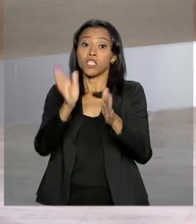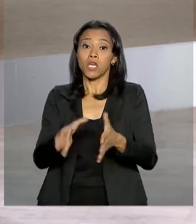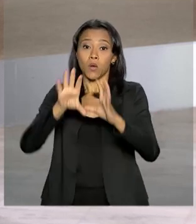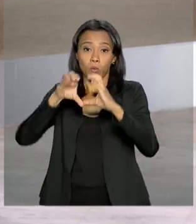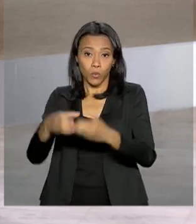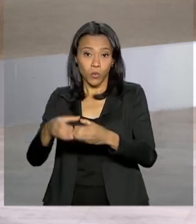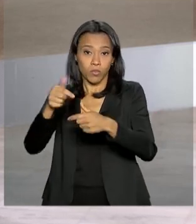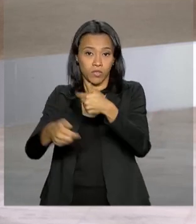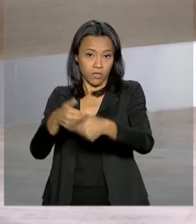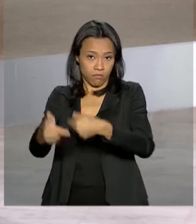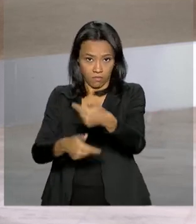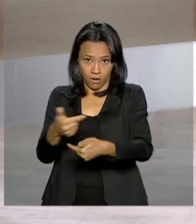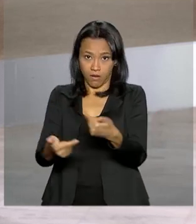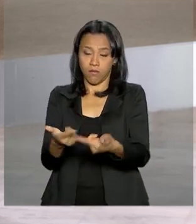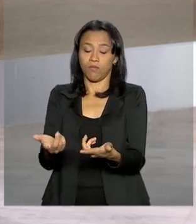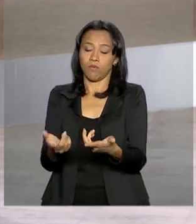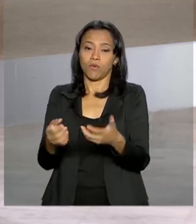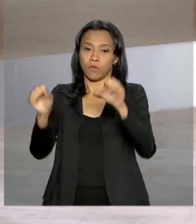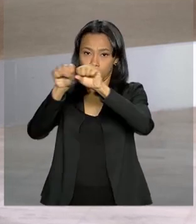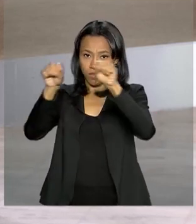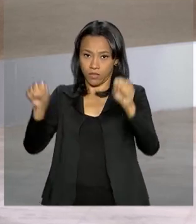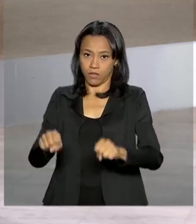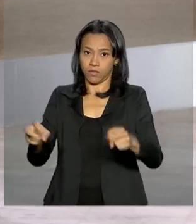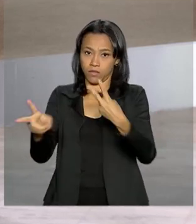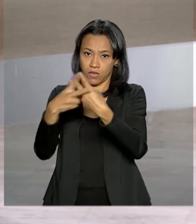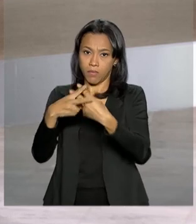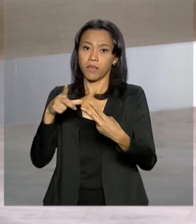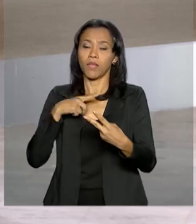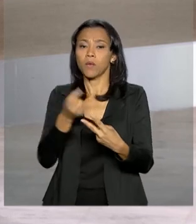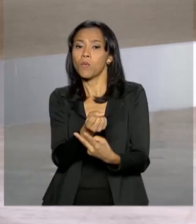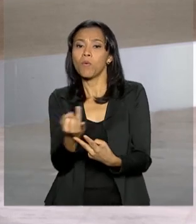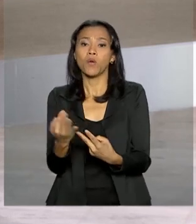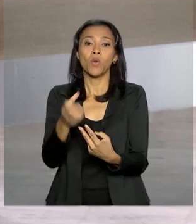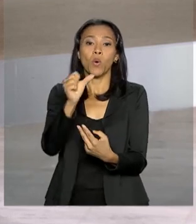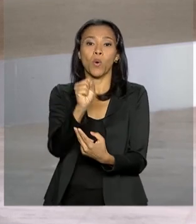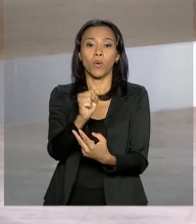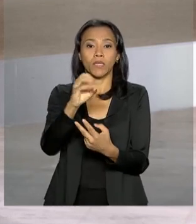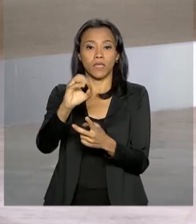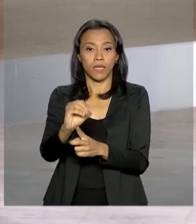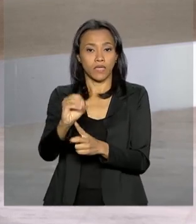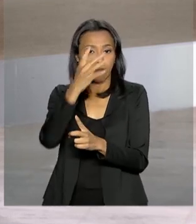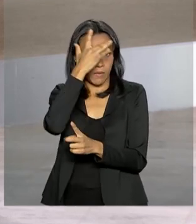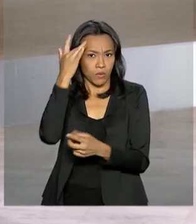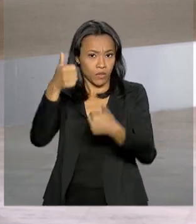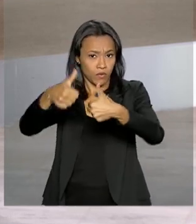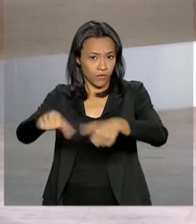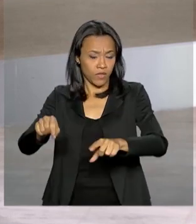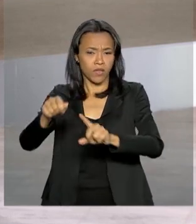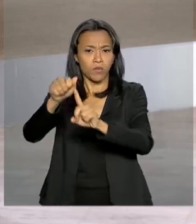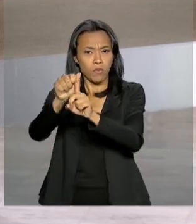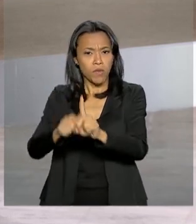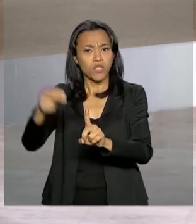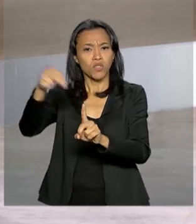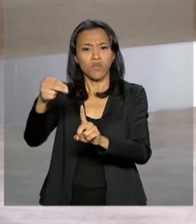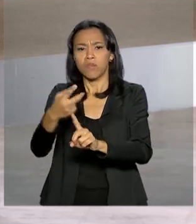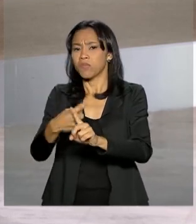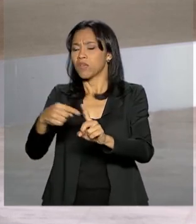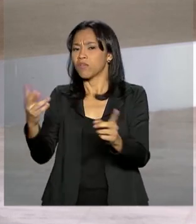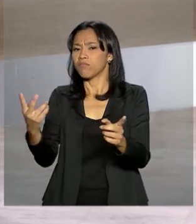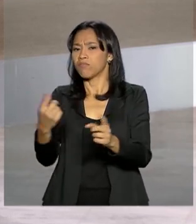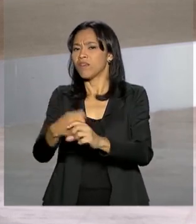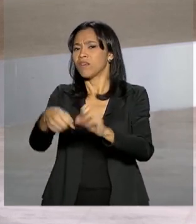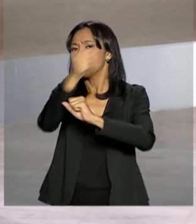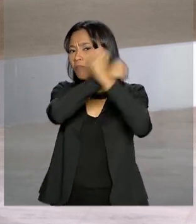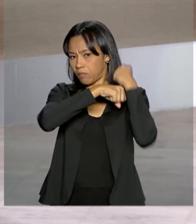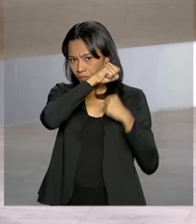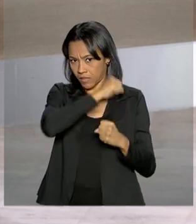Intervenção Penitenciária conta com 80 agentes que atuam no Estado desde novembro por conta da crise no sistema